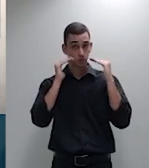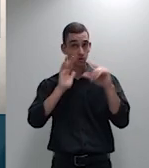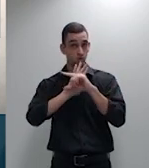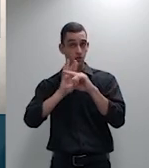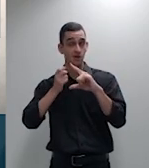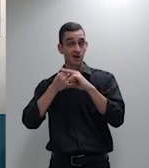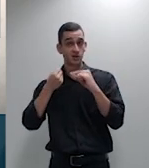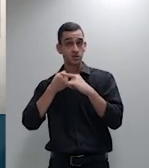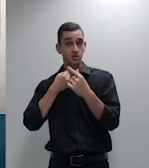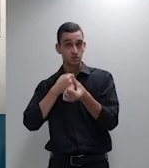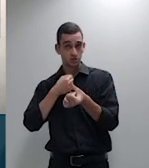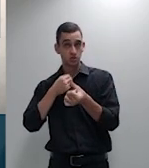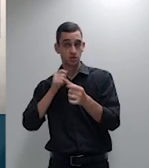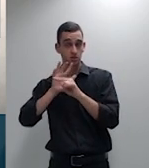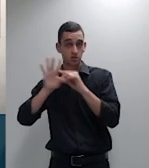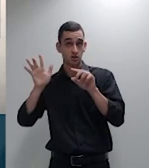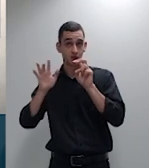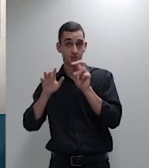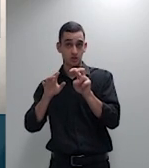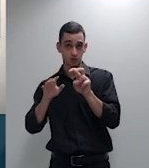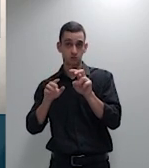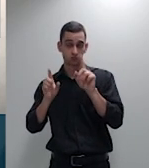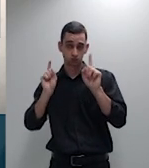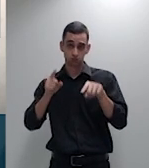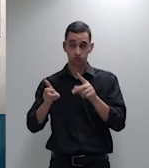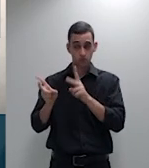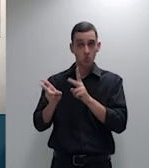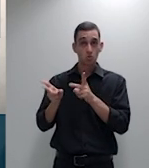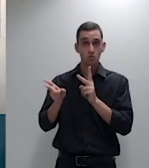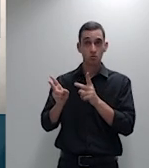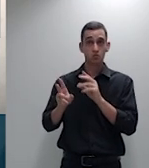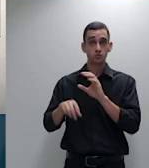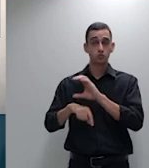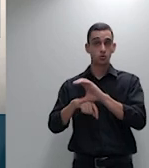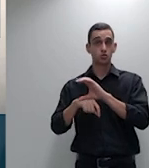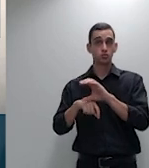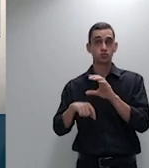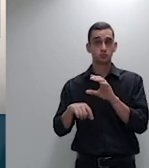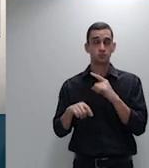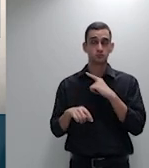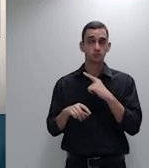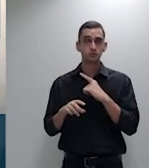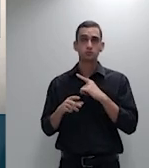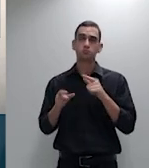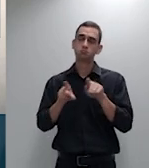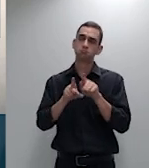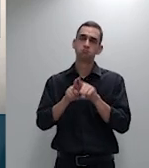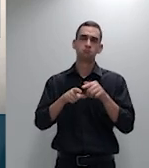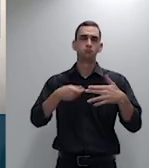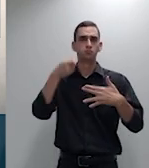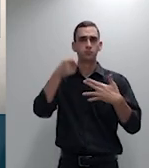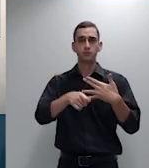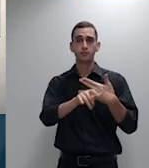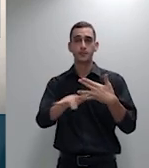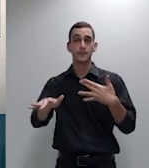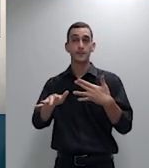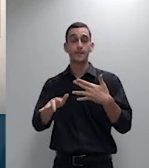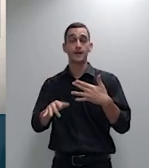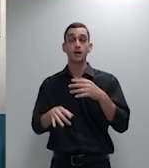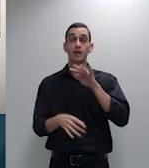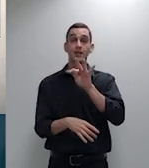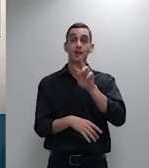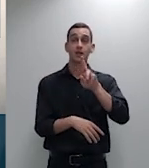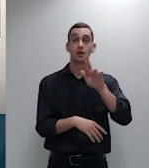Defesa do Consumidor exibe divergência jurisprudencial com tribunal regional no que tange ao artigo 15